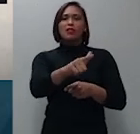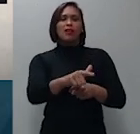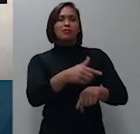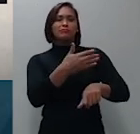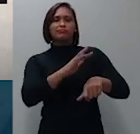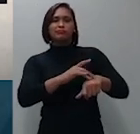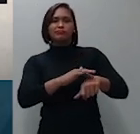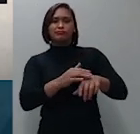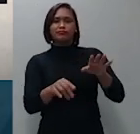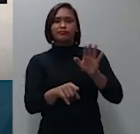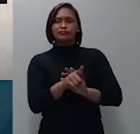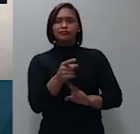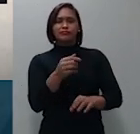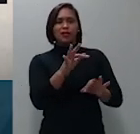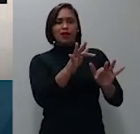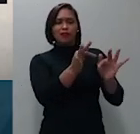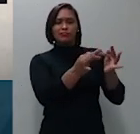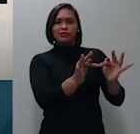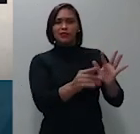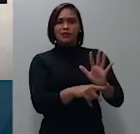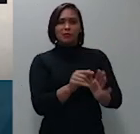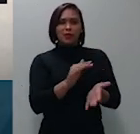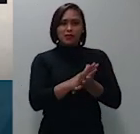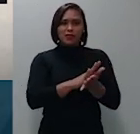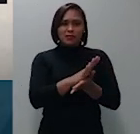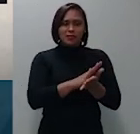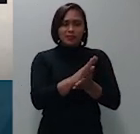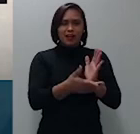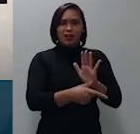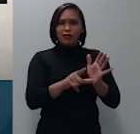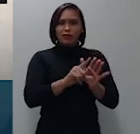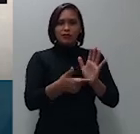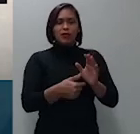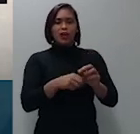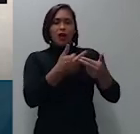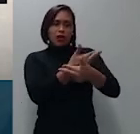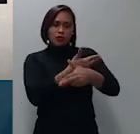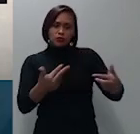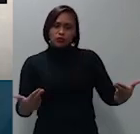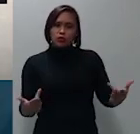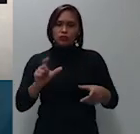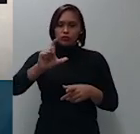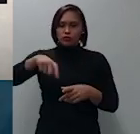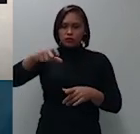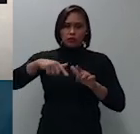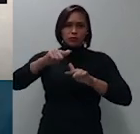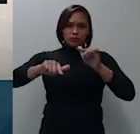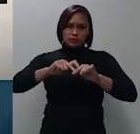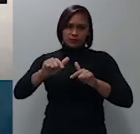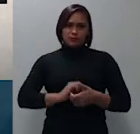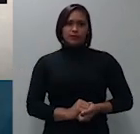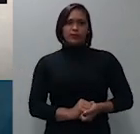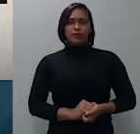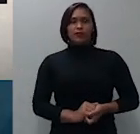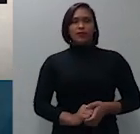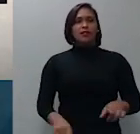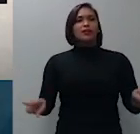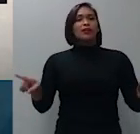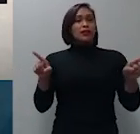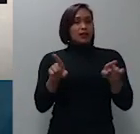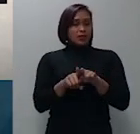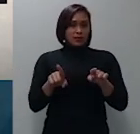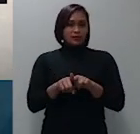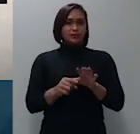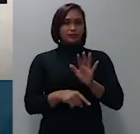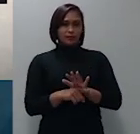de receber com precedência aos demais credores isso eu extraí de uma